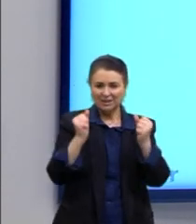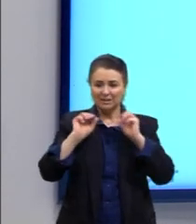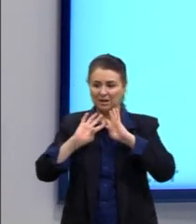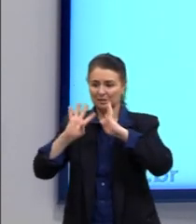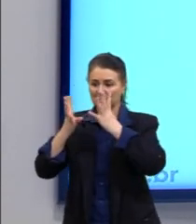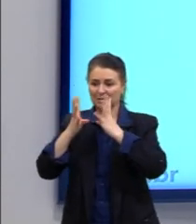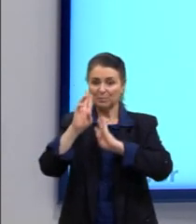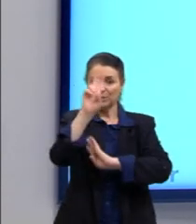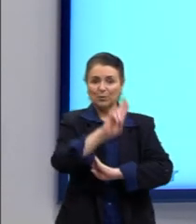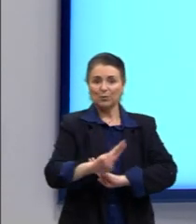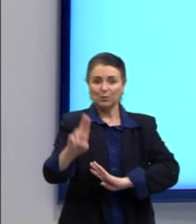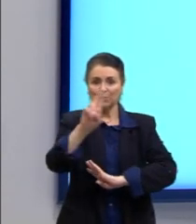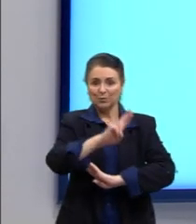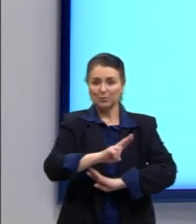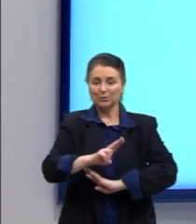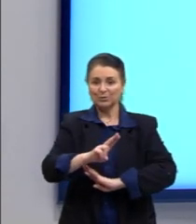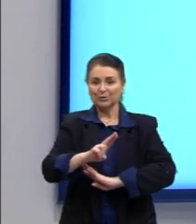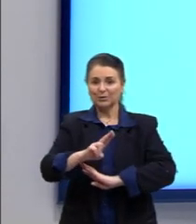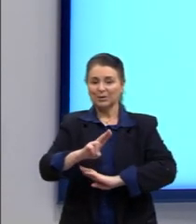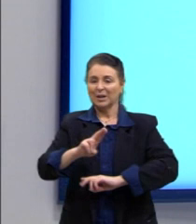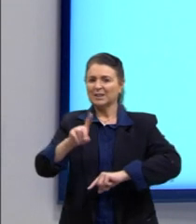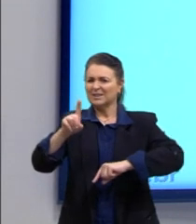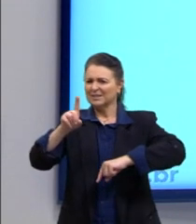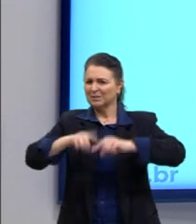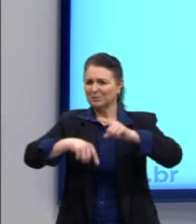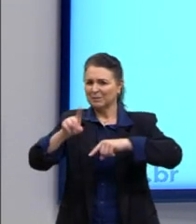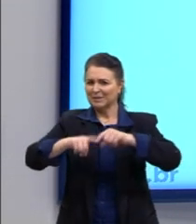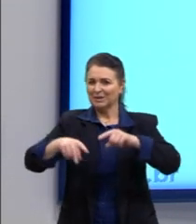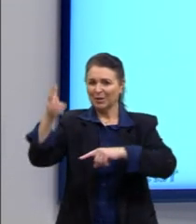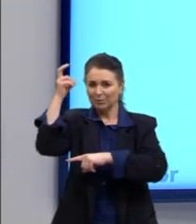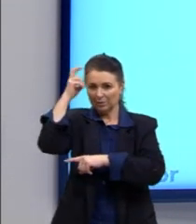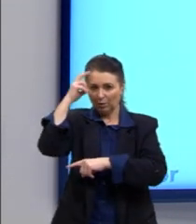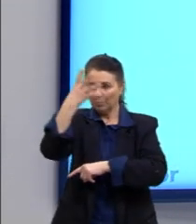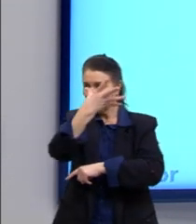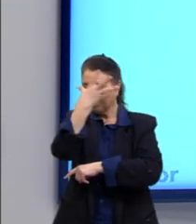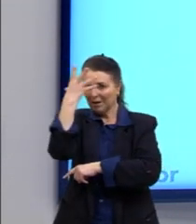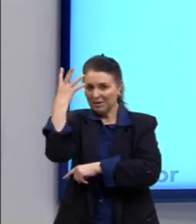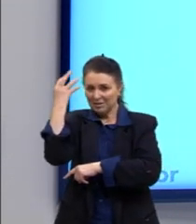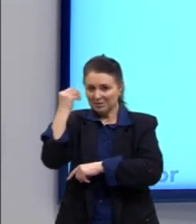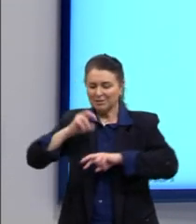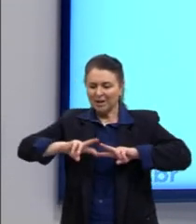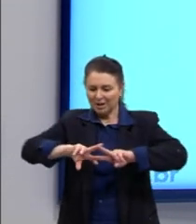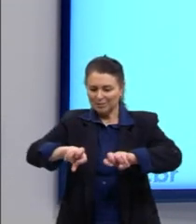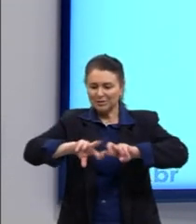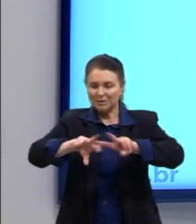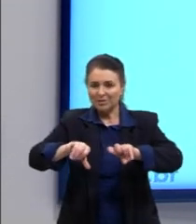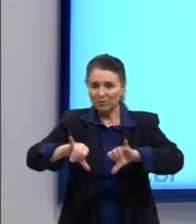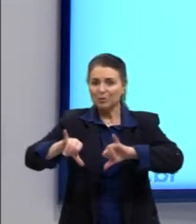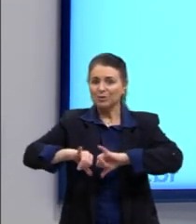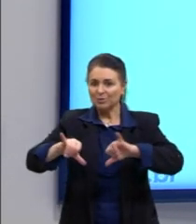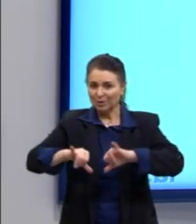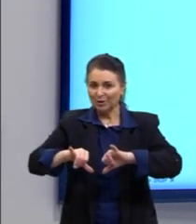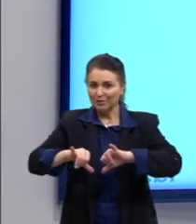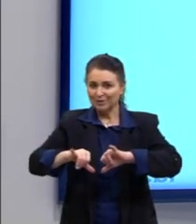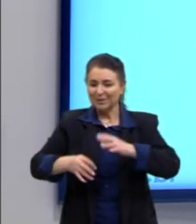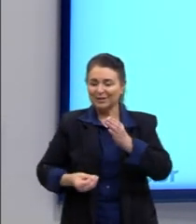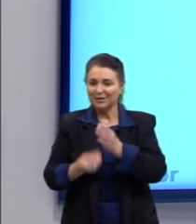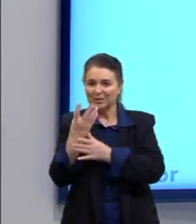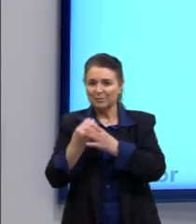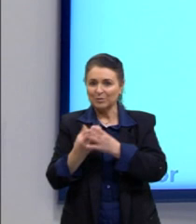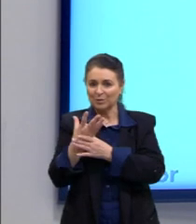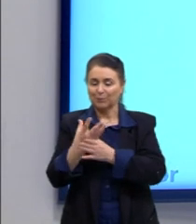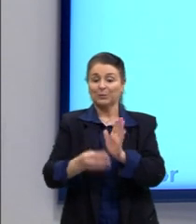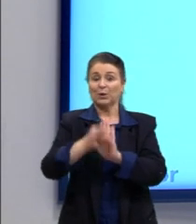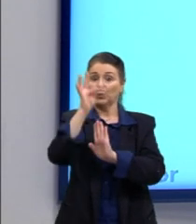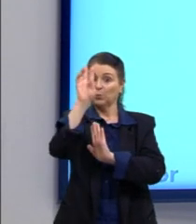culturais, a fim de que se esqueçam da exploração que sofre nas relações de produção. Considerando o texto